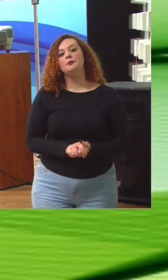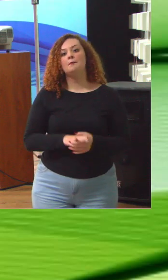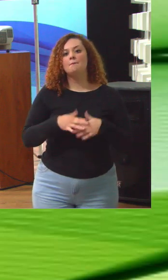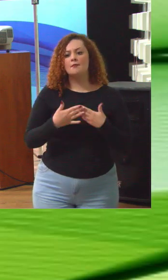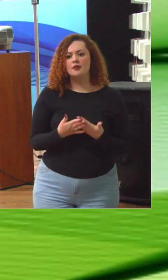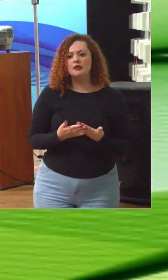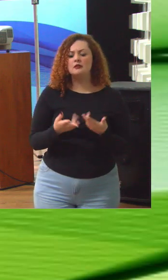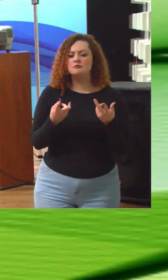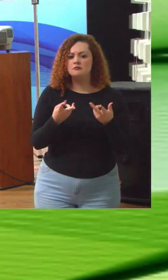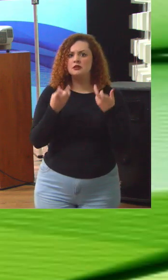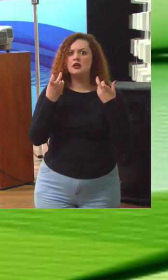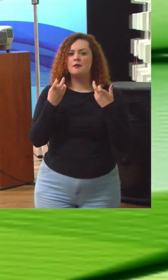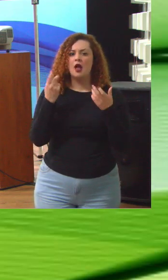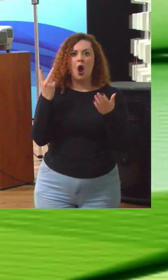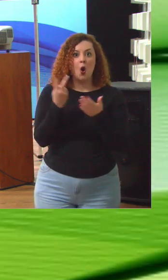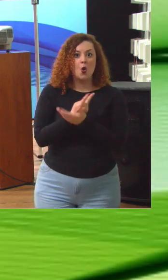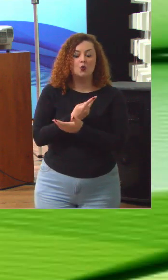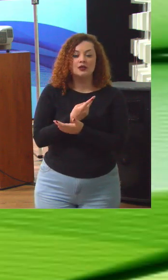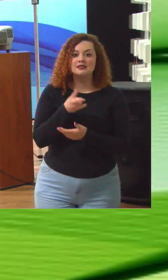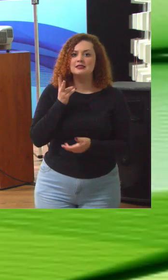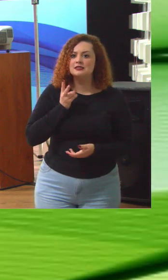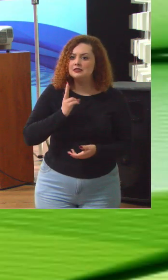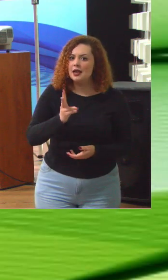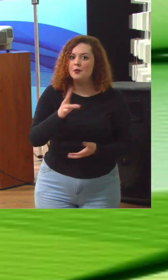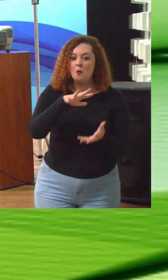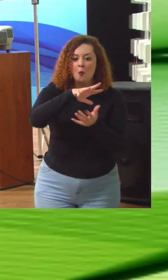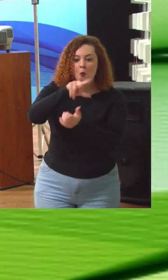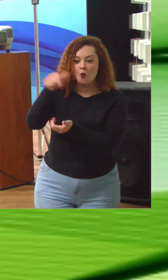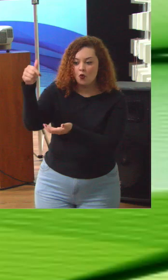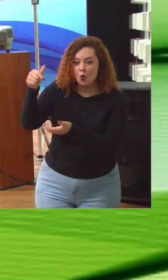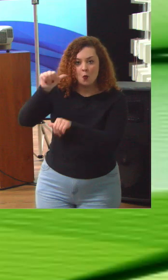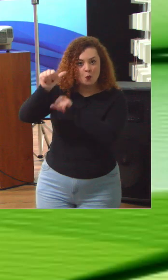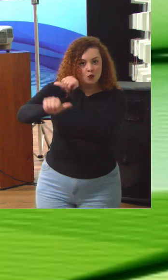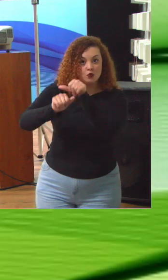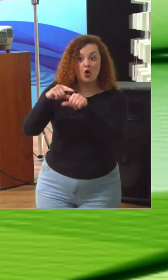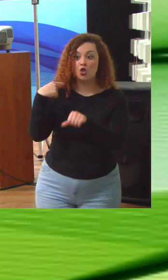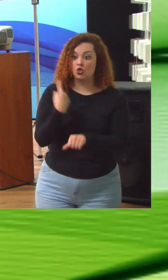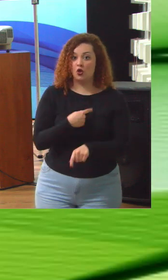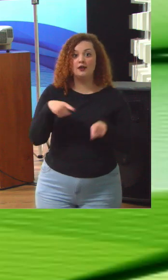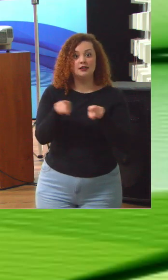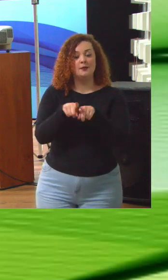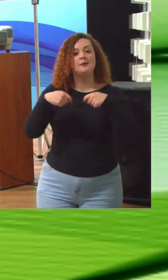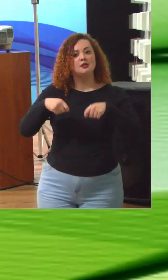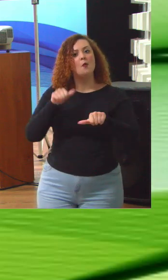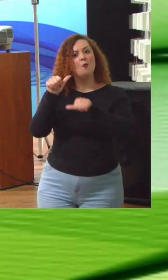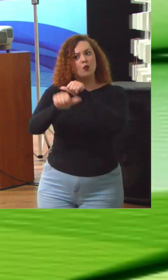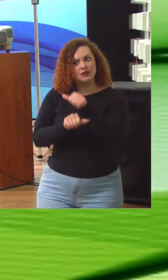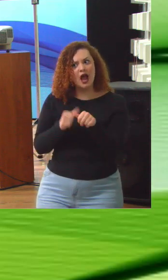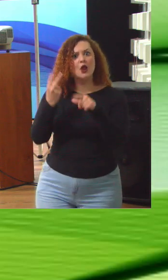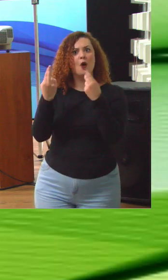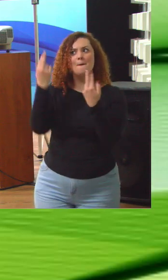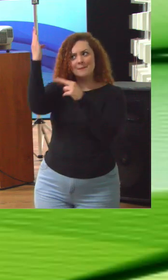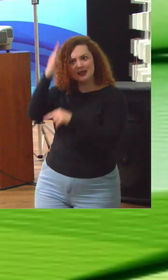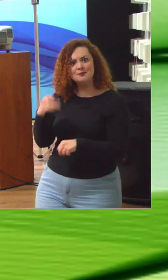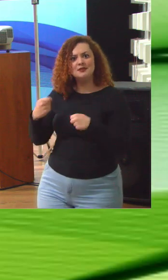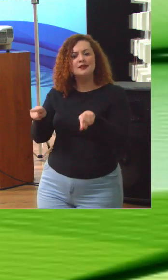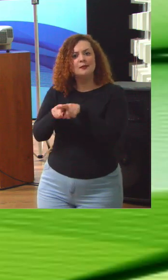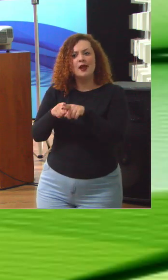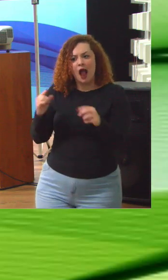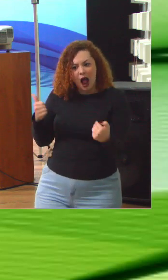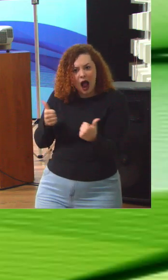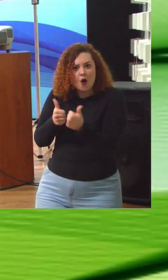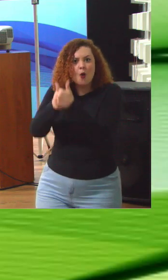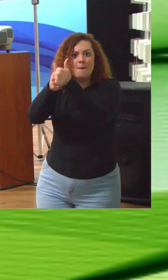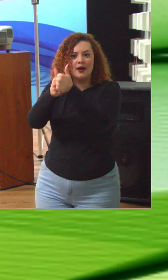Essas coisas estão acontecendo o tempo inteiro. O mundo mudou e nós precisamos mudar junto com a mudança do mundo. Por isso o